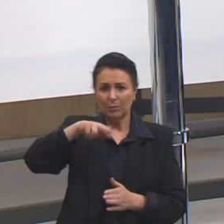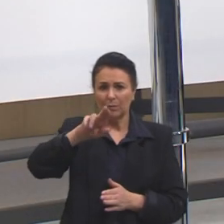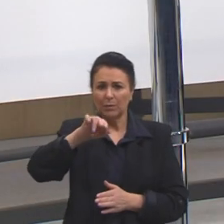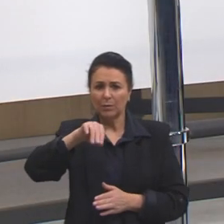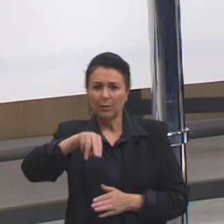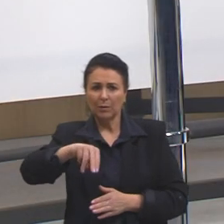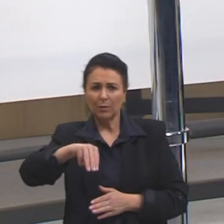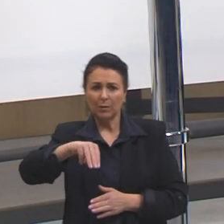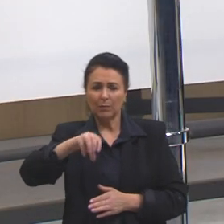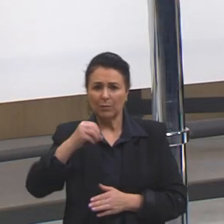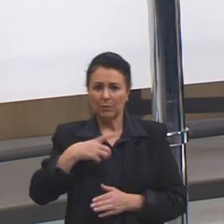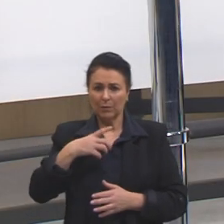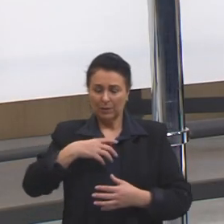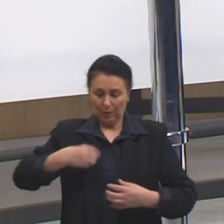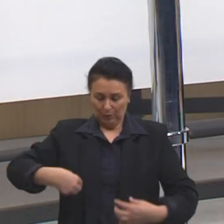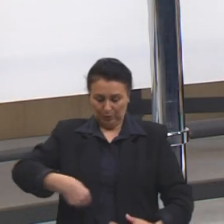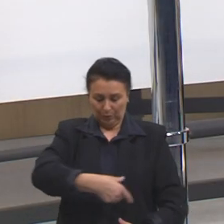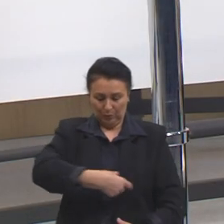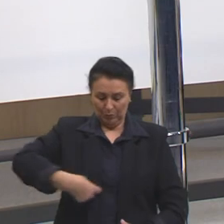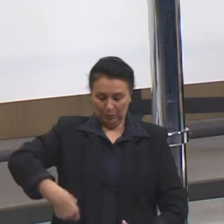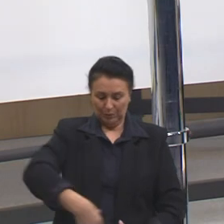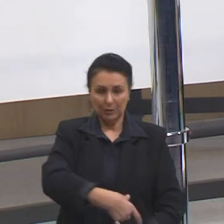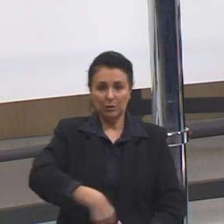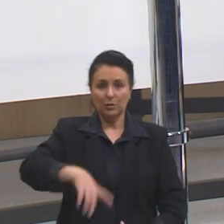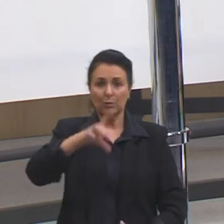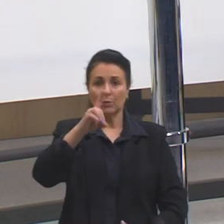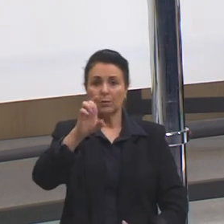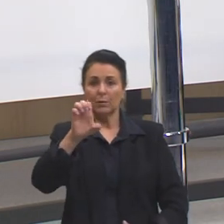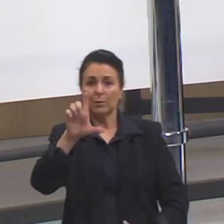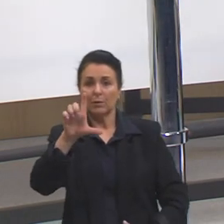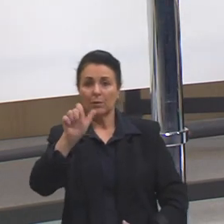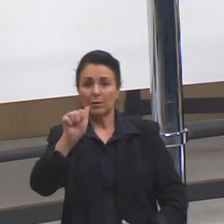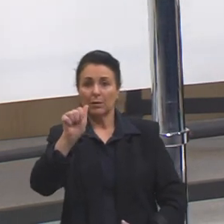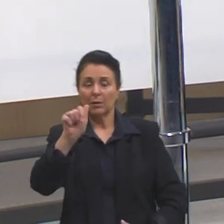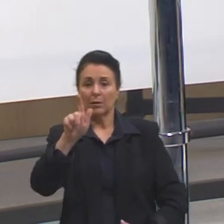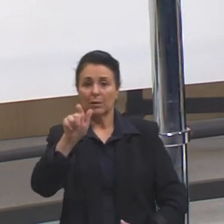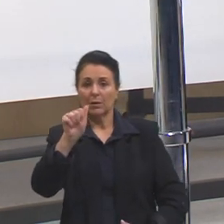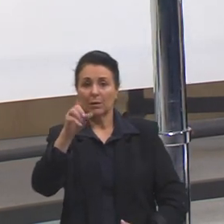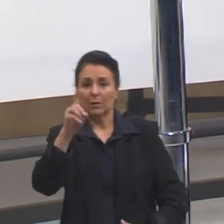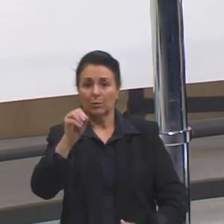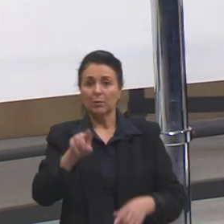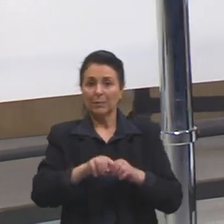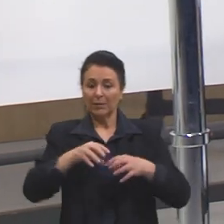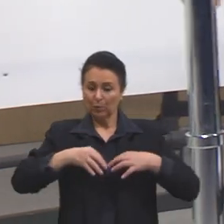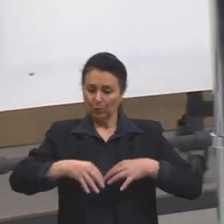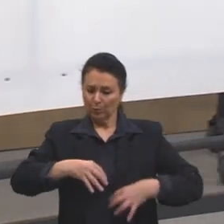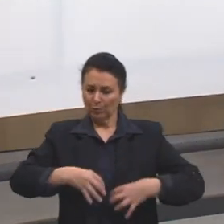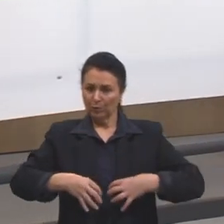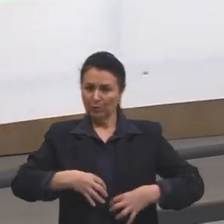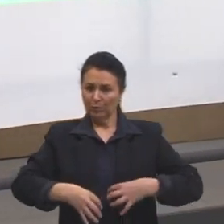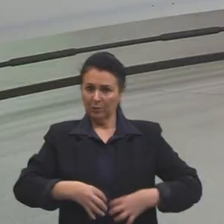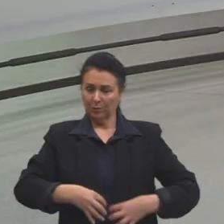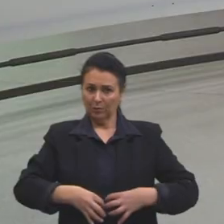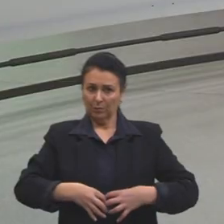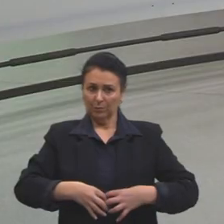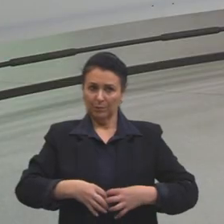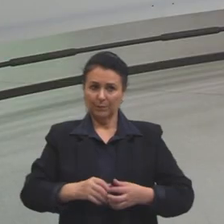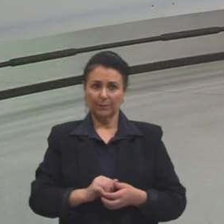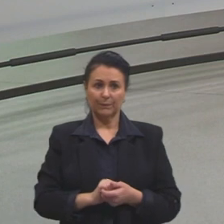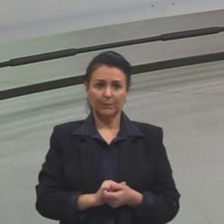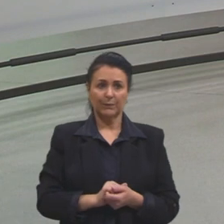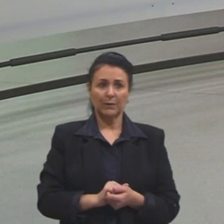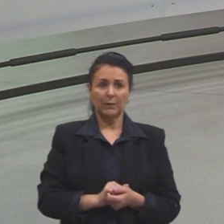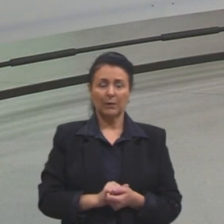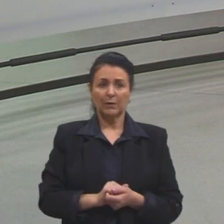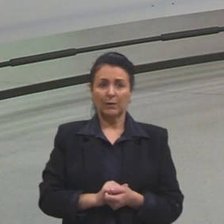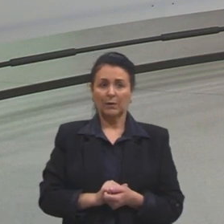ainda estamos no intestino delgado. O intestino delgado também tem movimentos peristálticos. Deixa eu pegar aqui. O